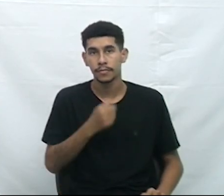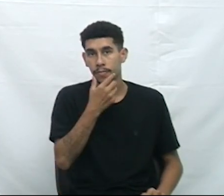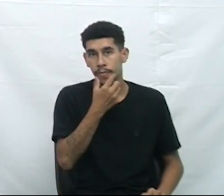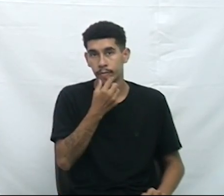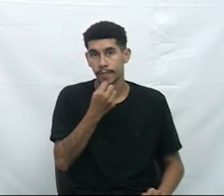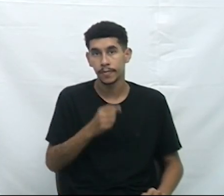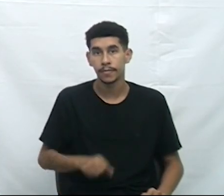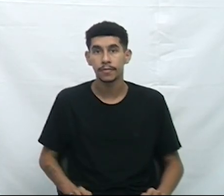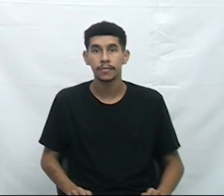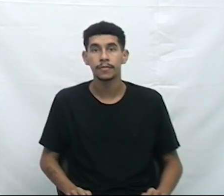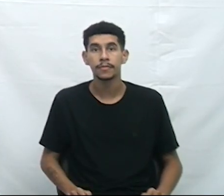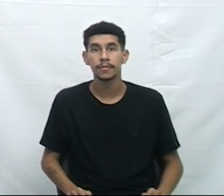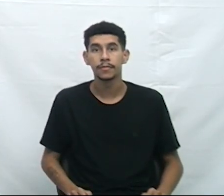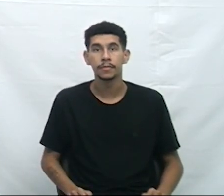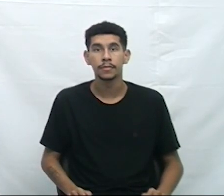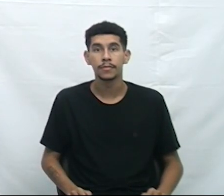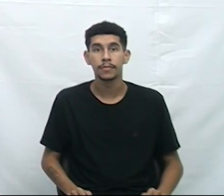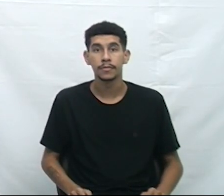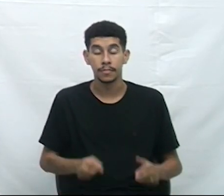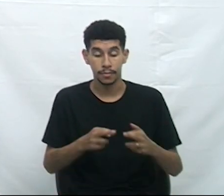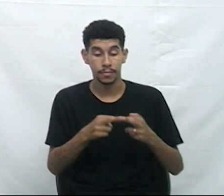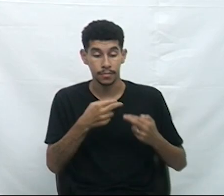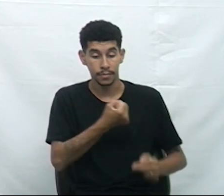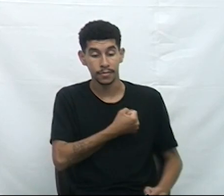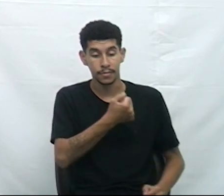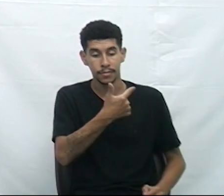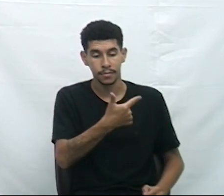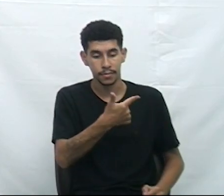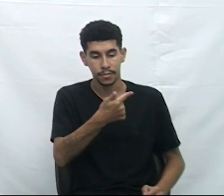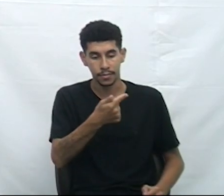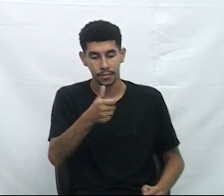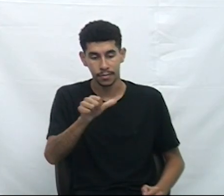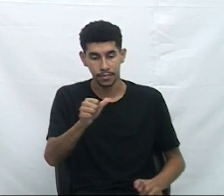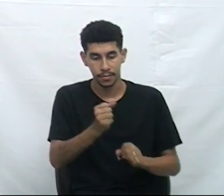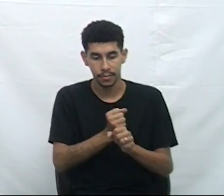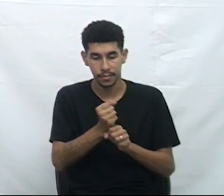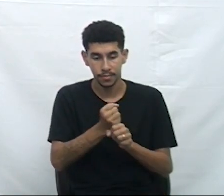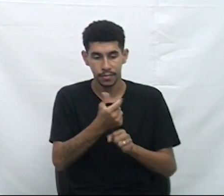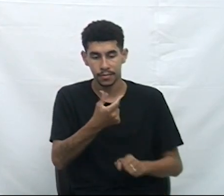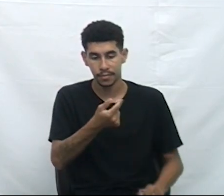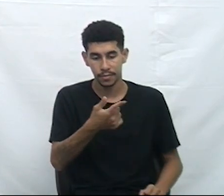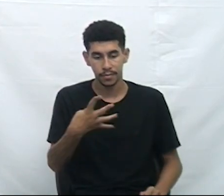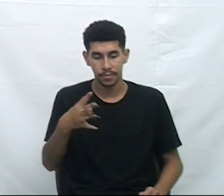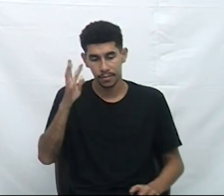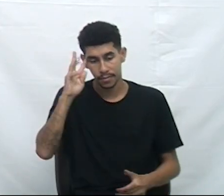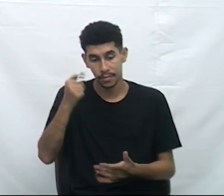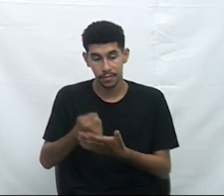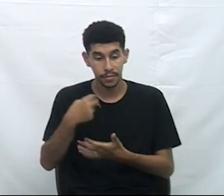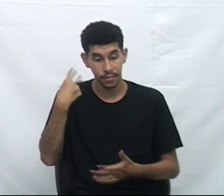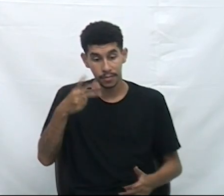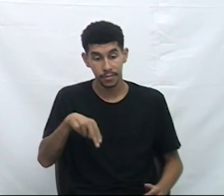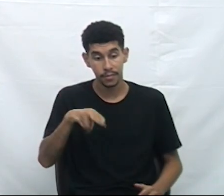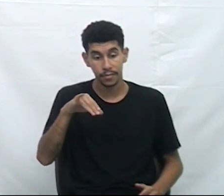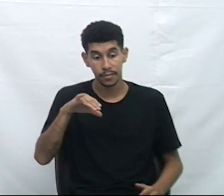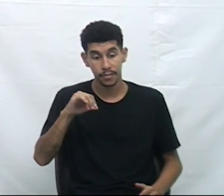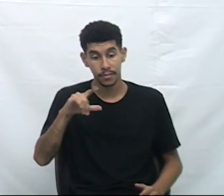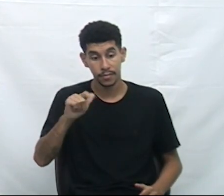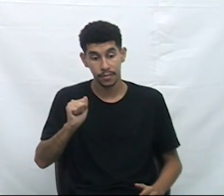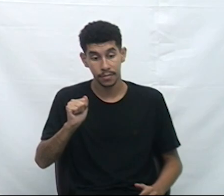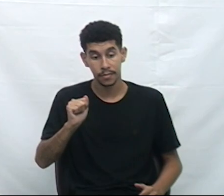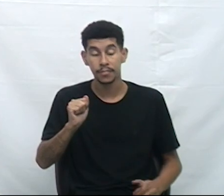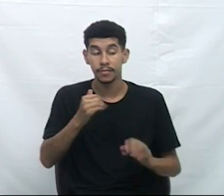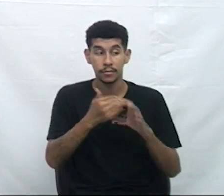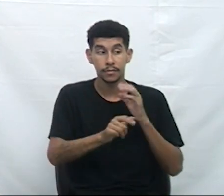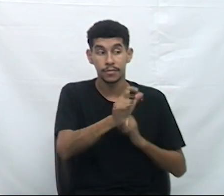unanimidade. Requerimento número 279, de 2024, o autor vereador Nicola Martins, envia o